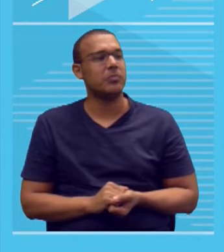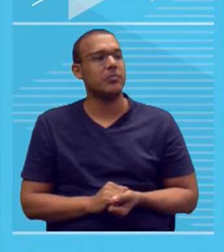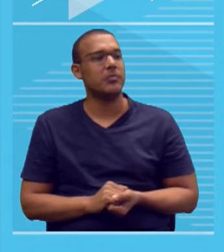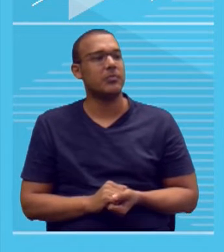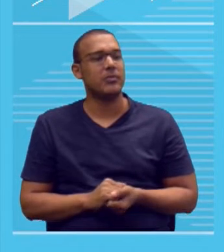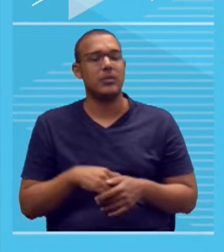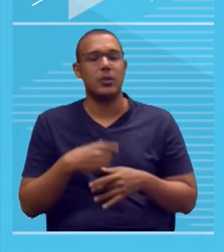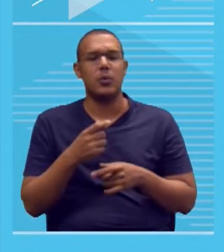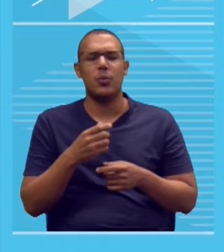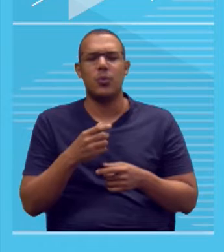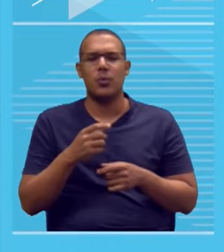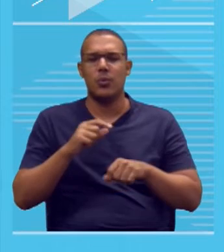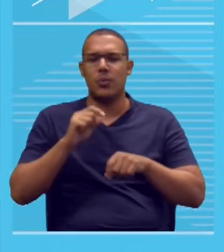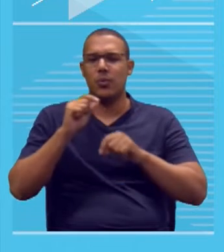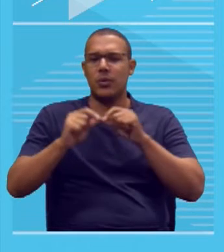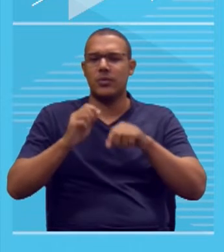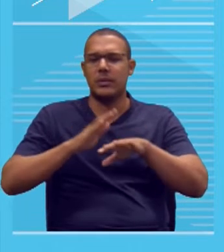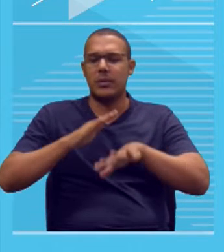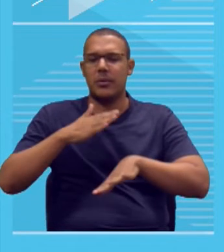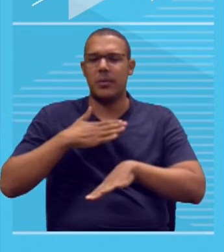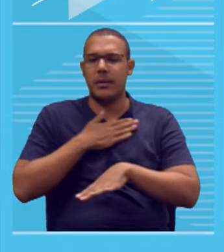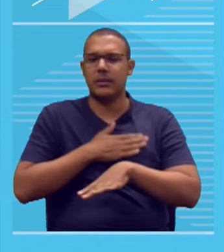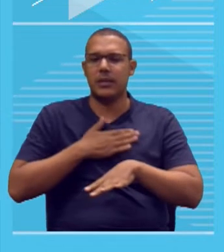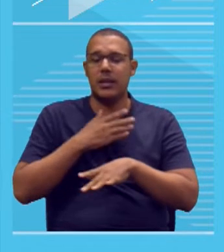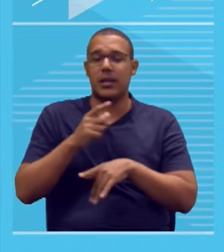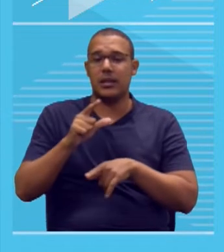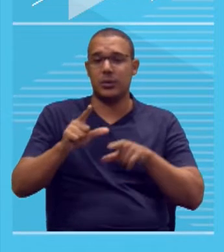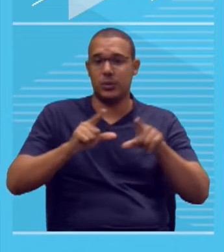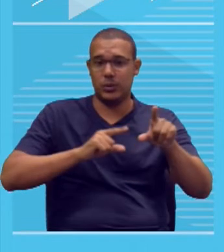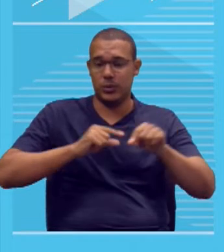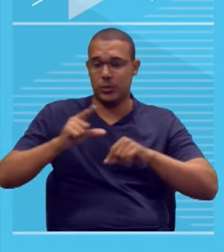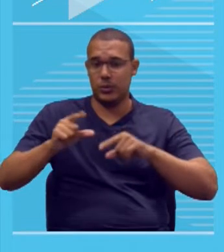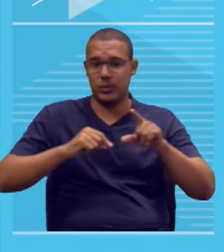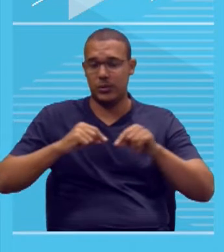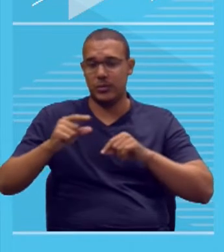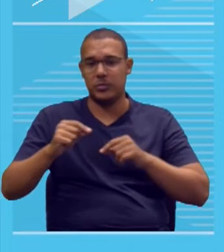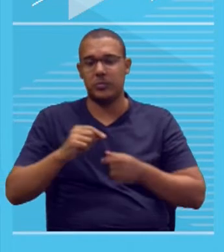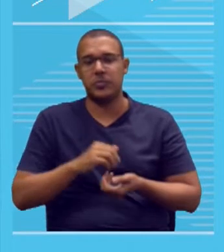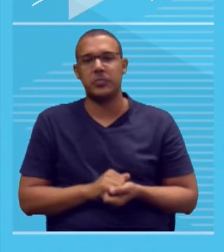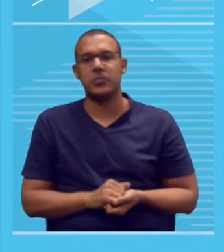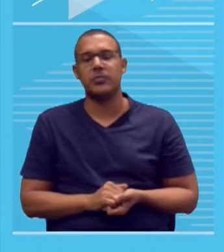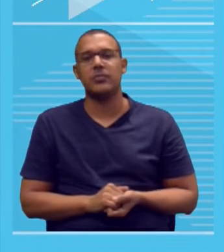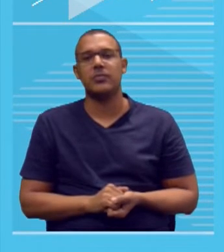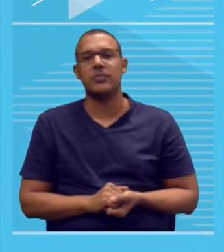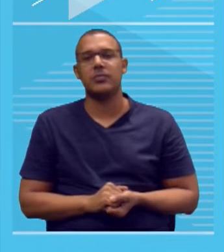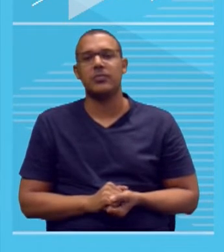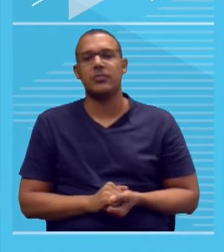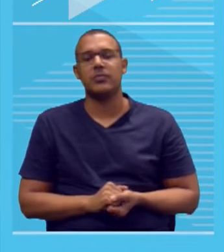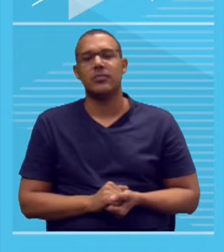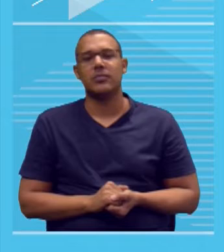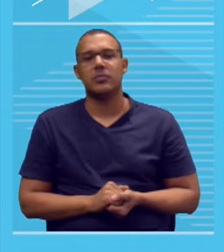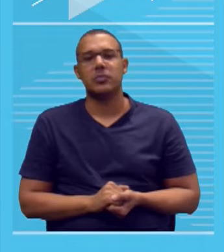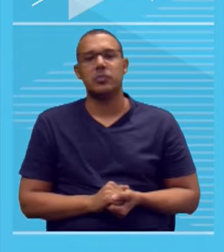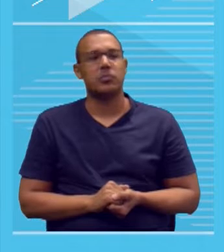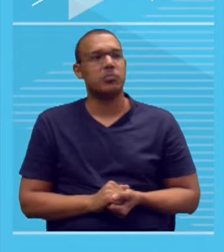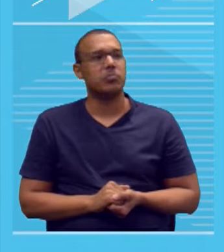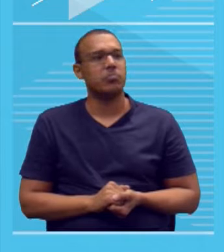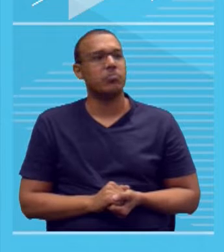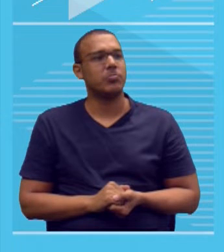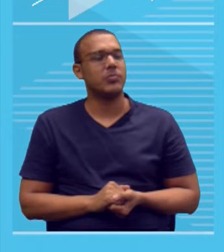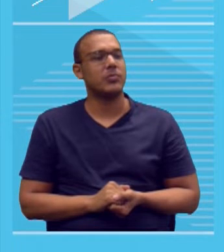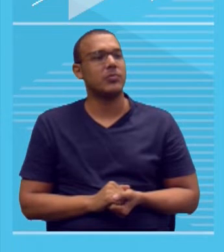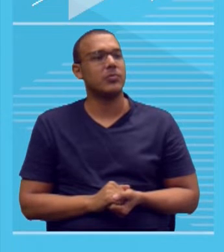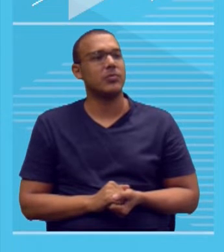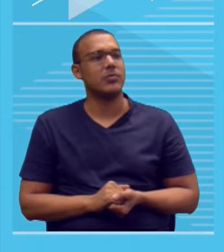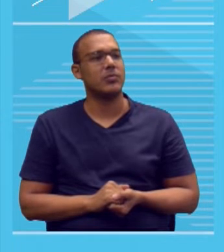ou seja, suas preferências, as suas escolhas na era em que a gente é muito, muito vigiado, demais.